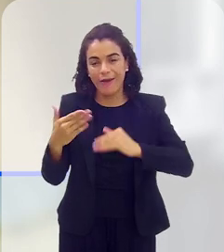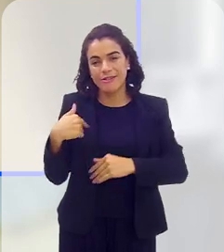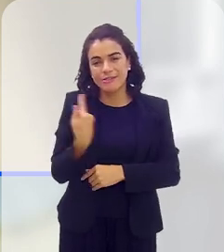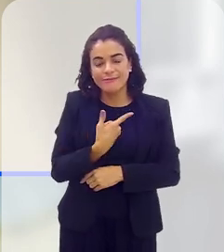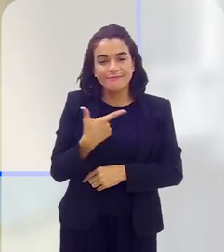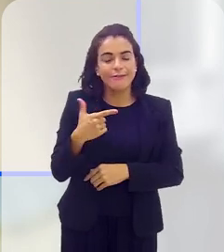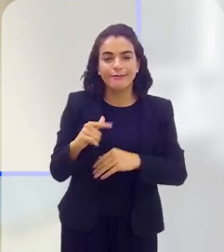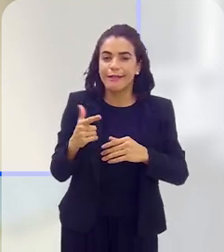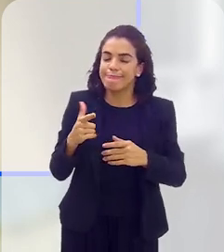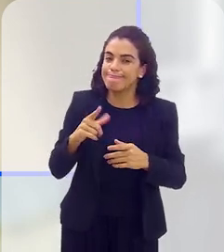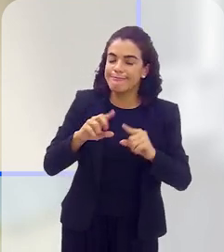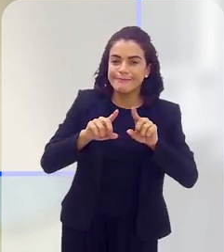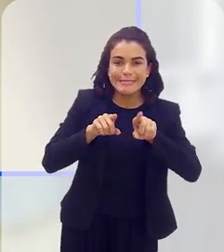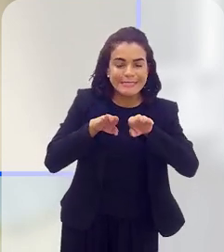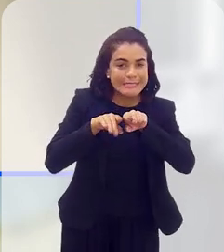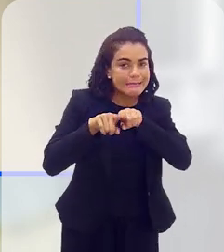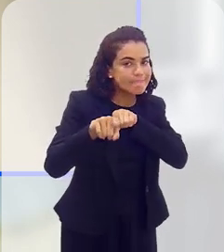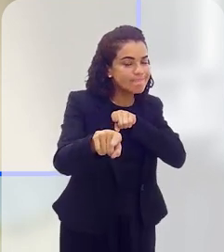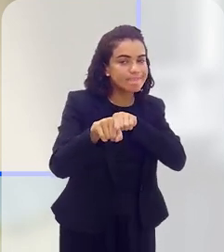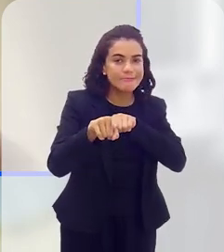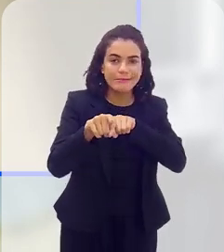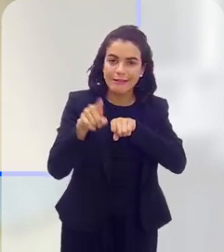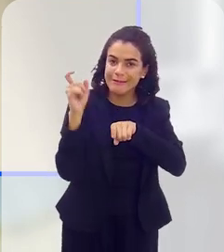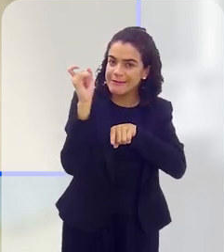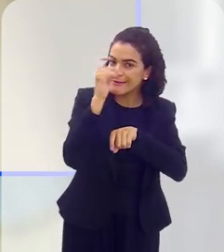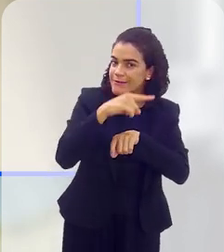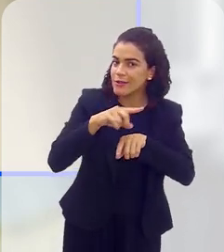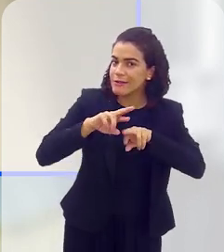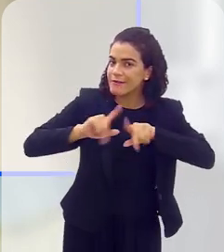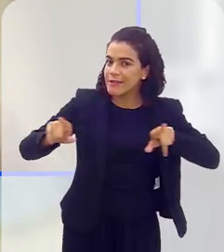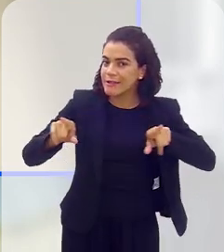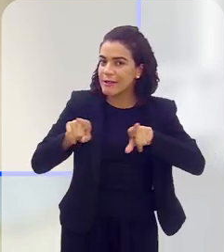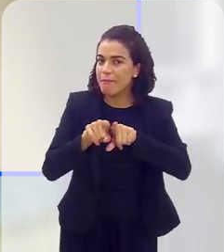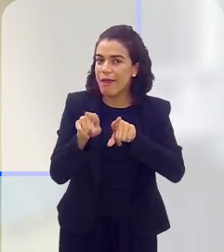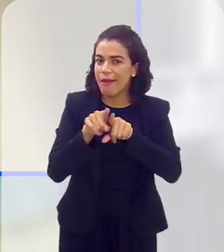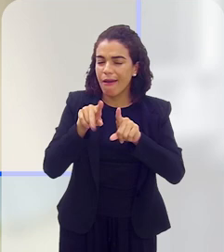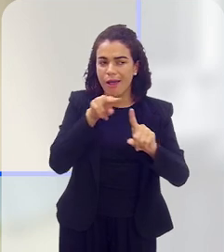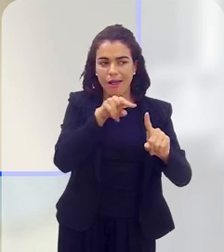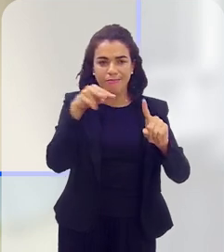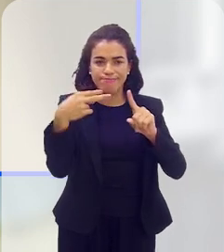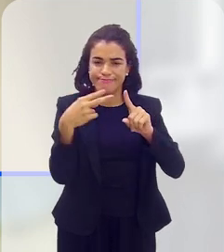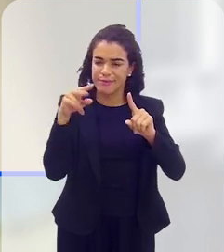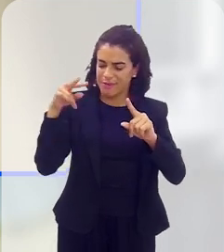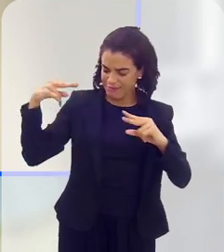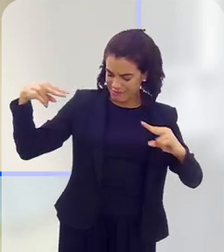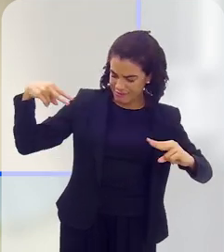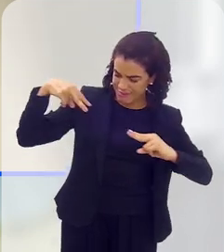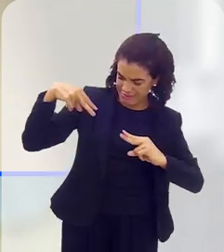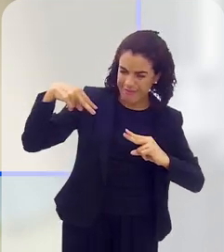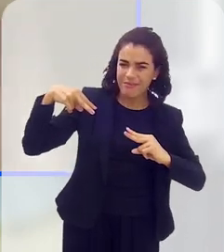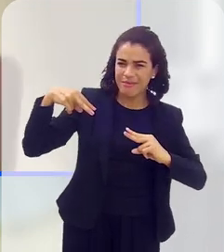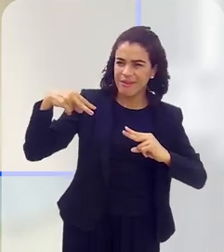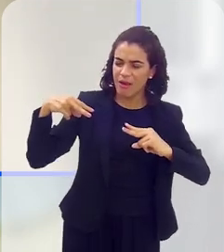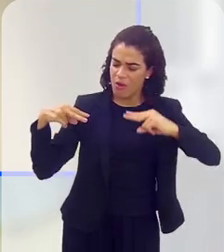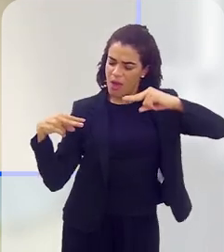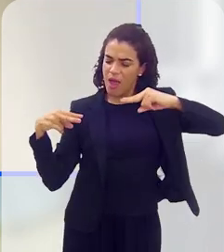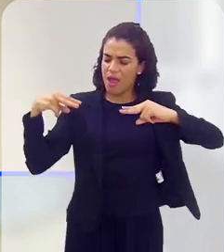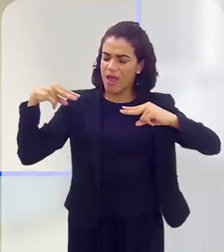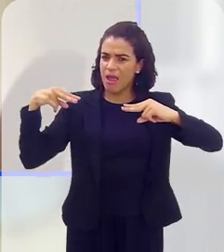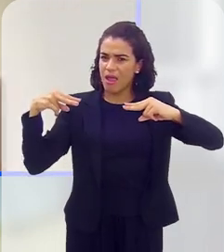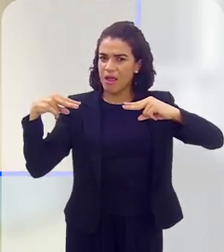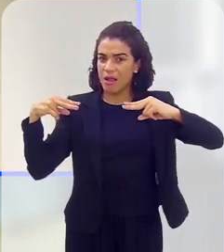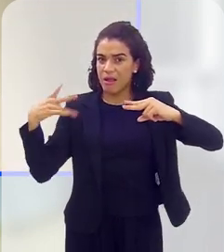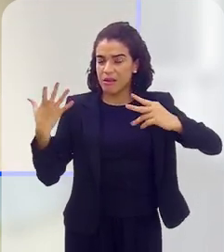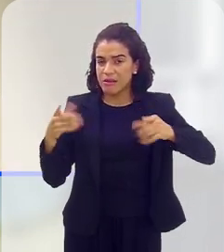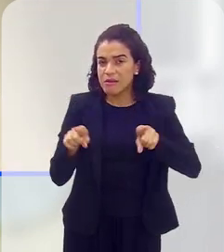Então, assim, a gente vai ter um disparate muito grande sobre isso, sobre a visão do outro, né, quando eles olharem o outro, o